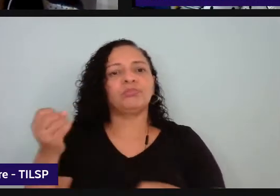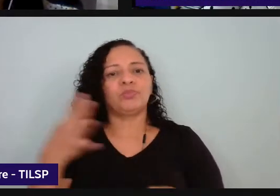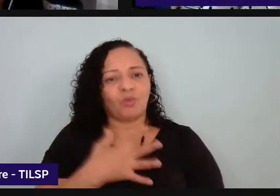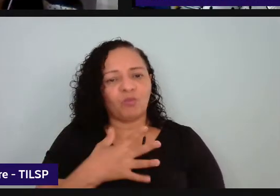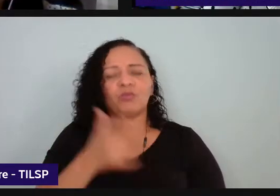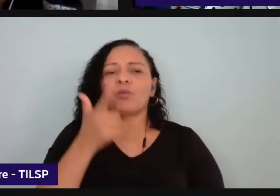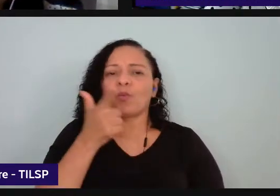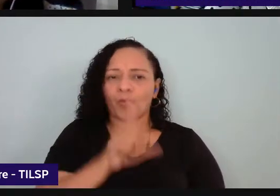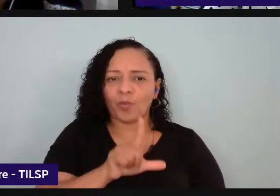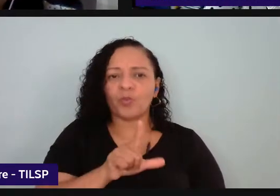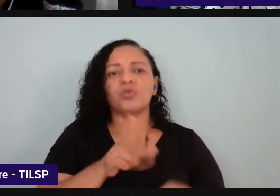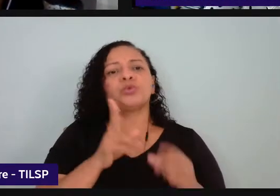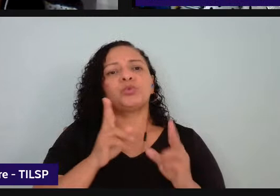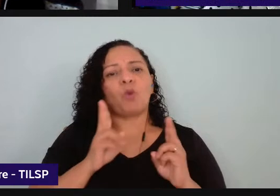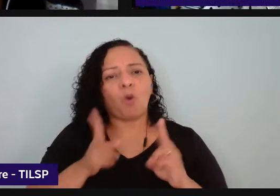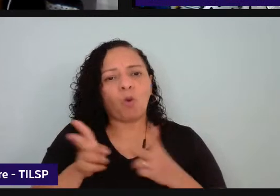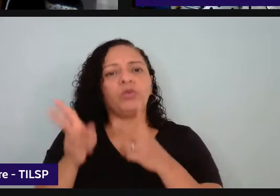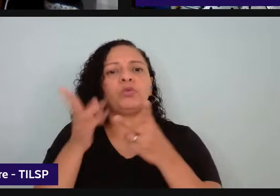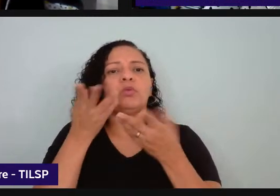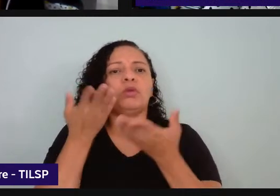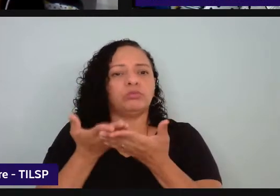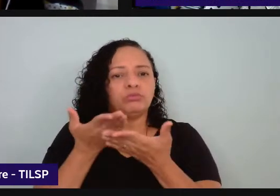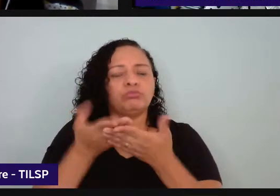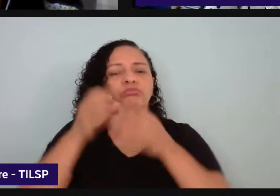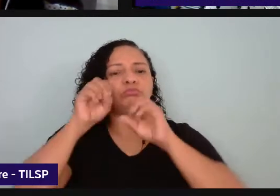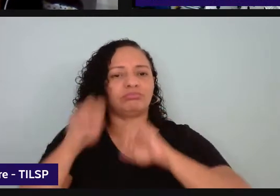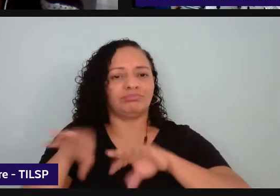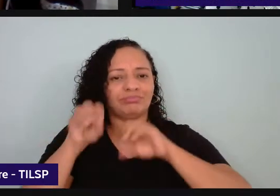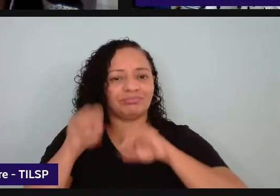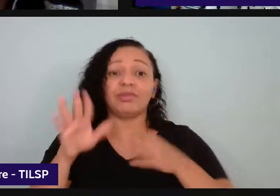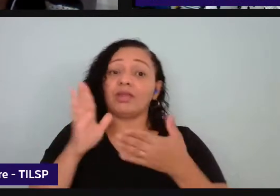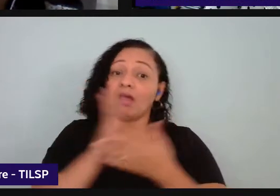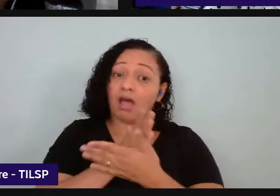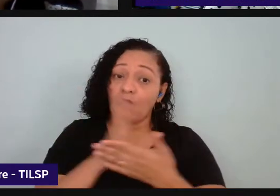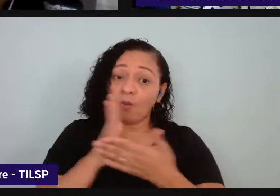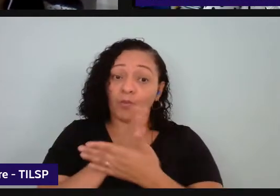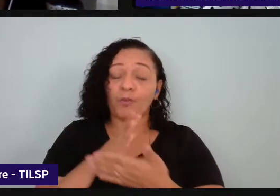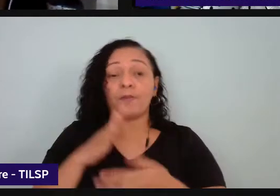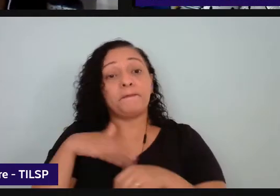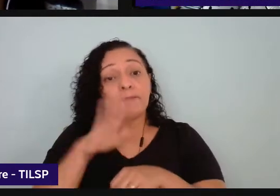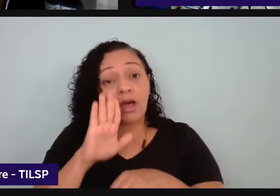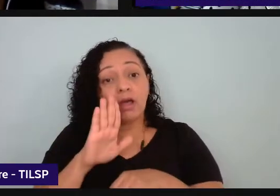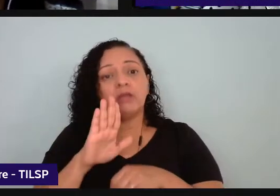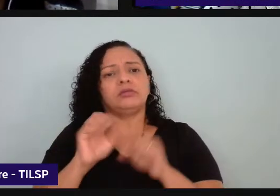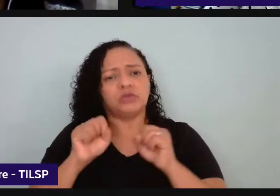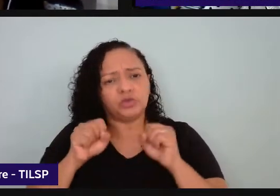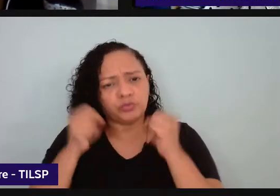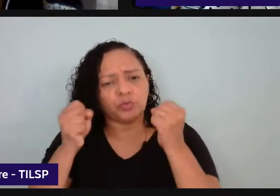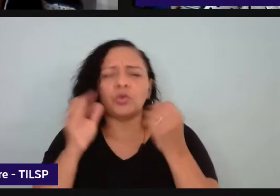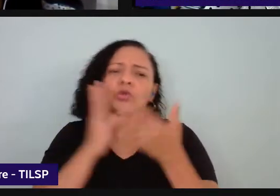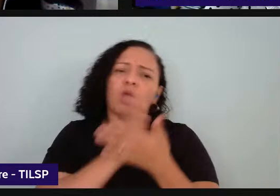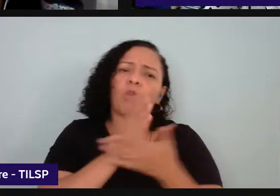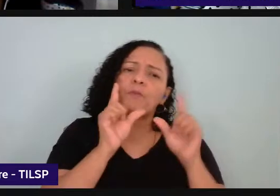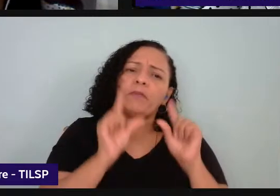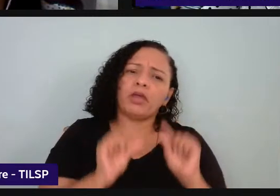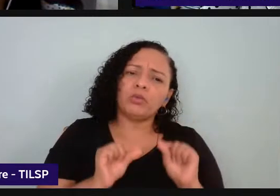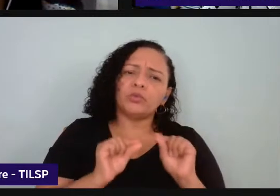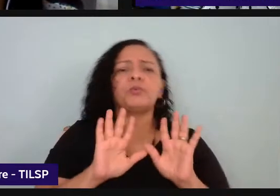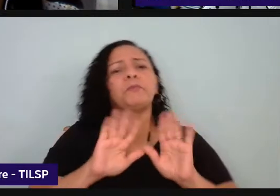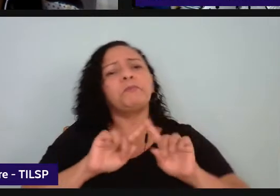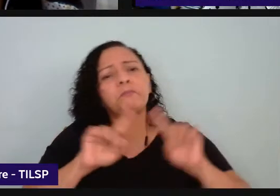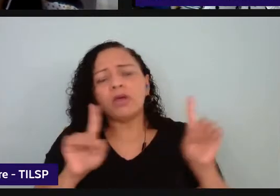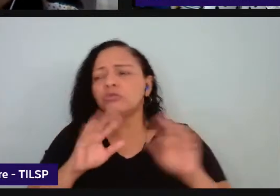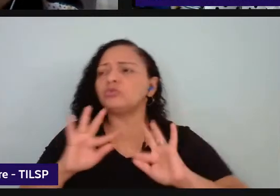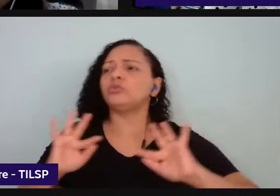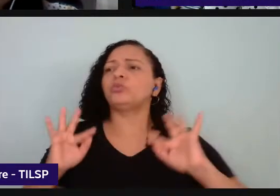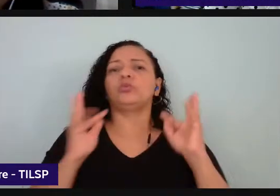continuidade às aprendizagens dos estudantes uns com mais intensidade outros com menos intensidade mas todos dentro daquilo que era possível fazer